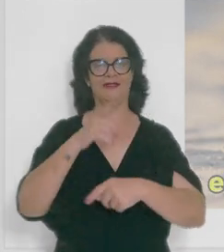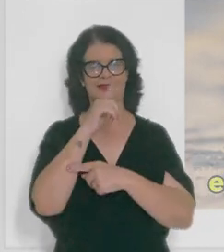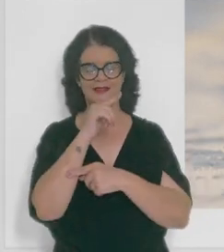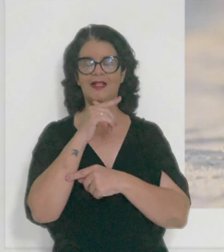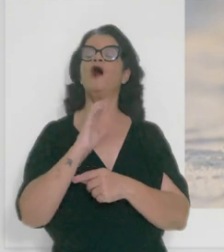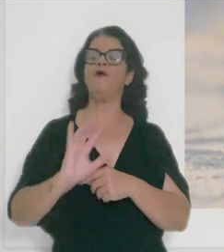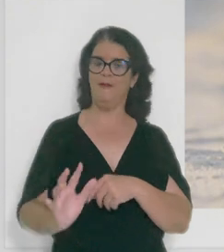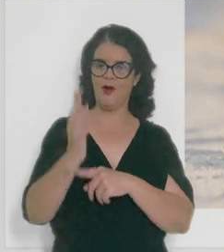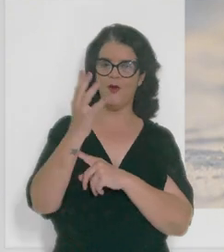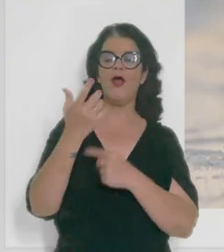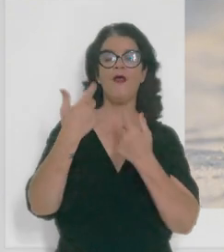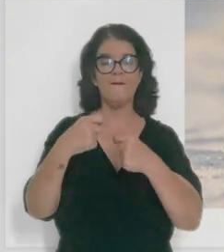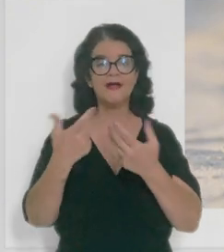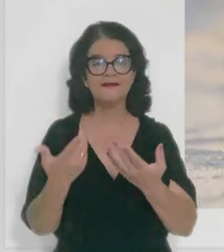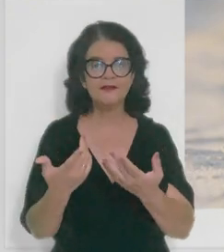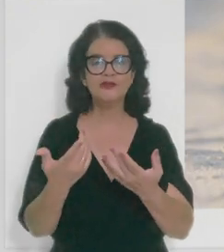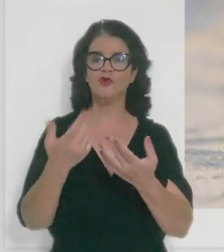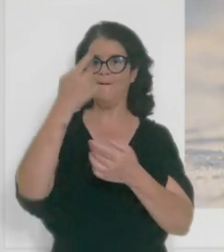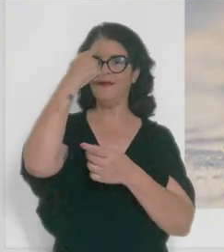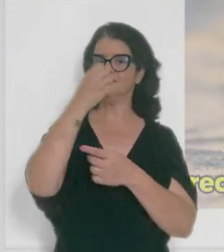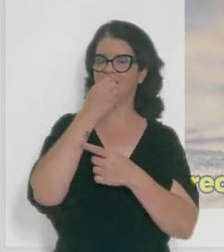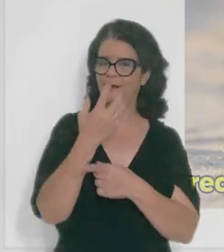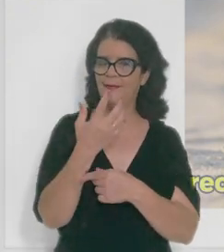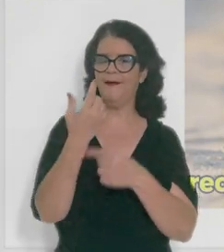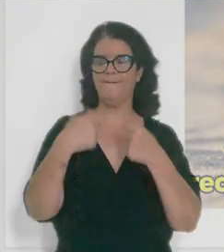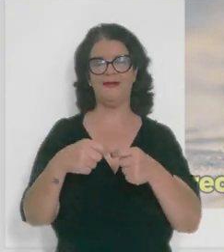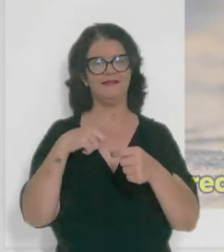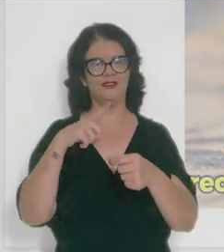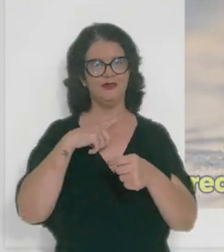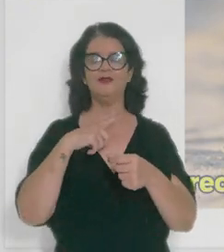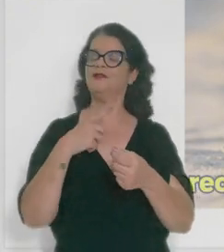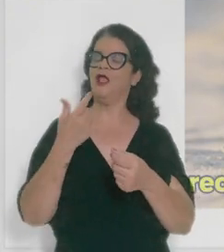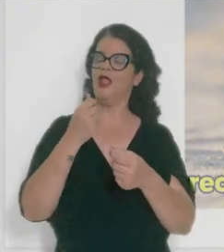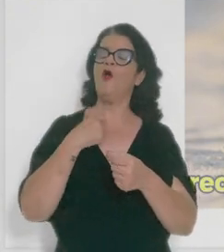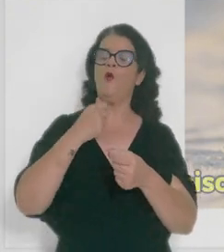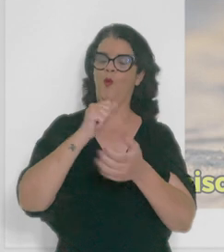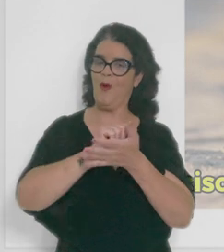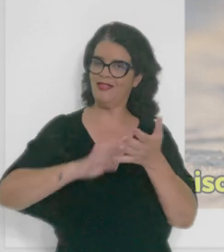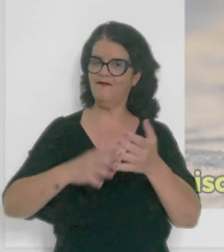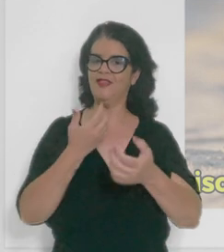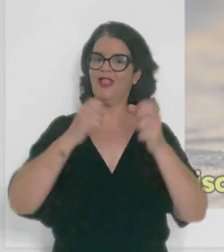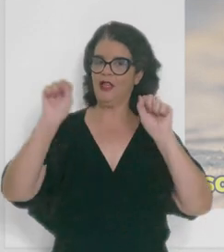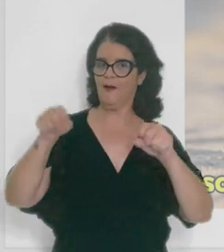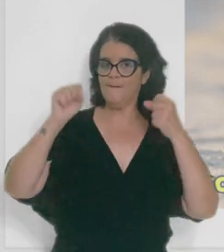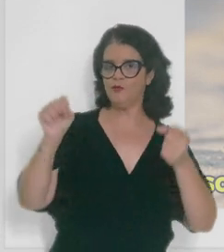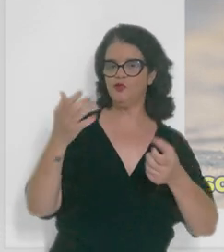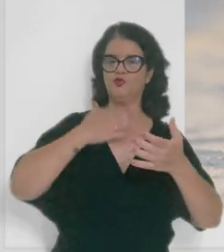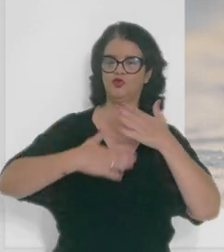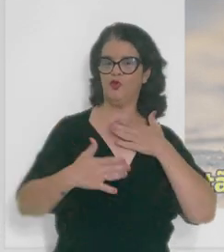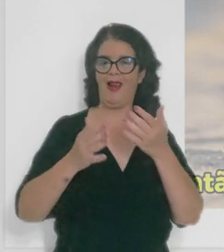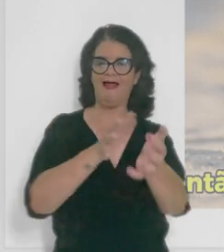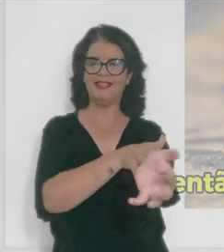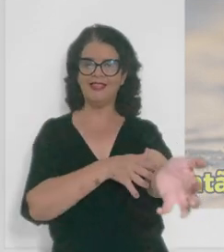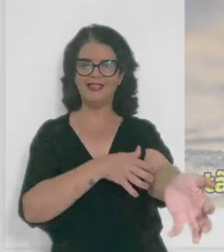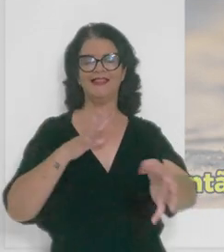água para ocorrer. Então, eu preciso pensar bem, eu preciso ter uma atividade muscular boa, eu preciso ter uma manutenção boa nos tecidos.